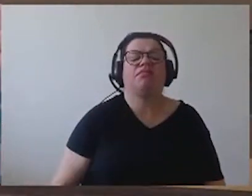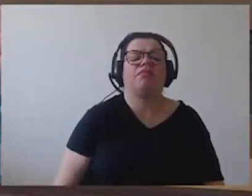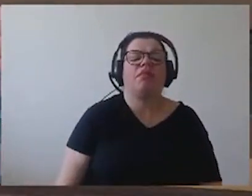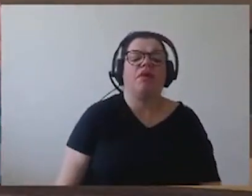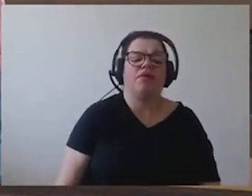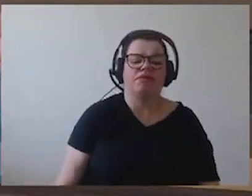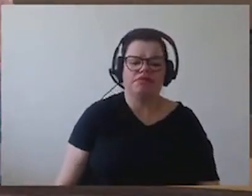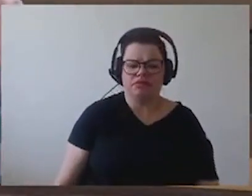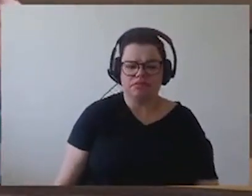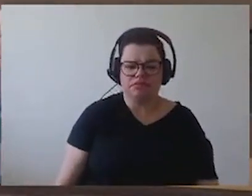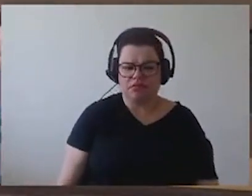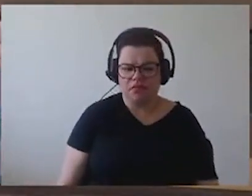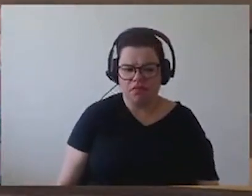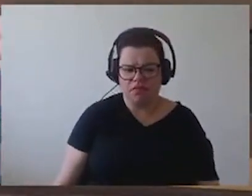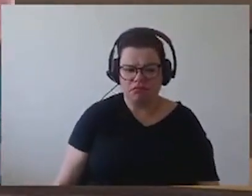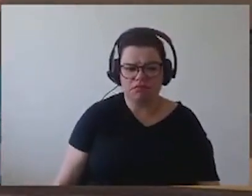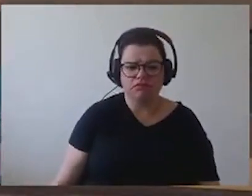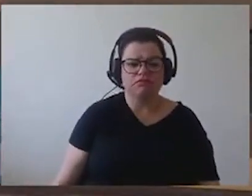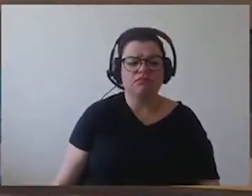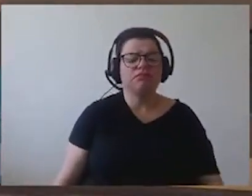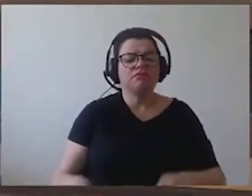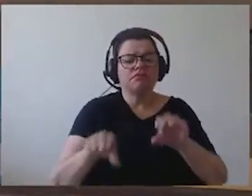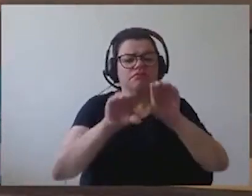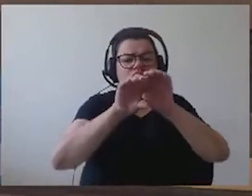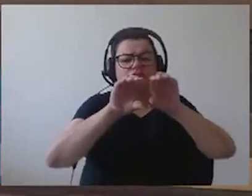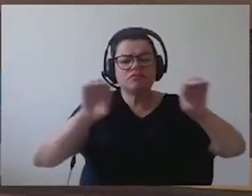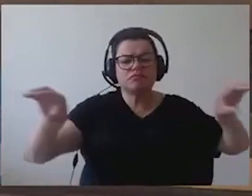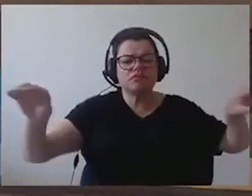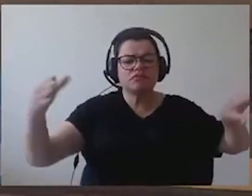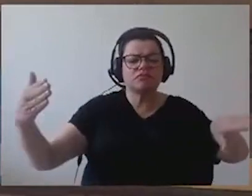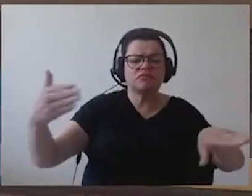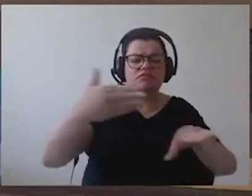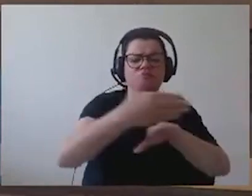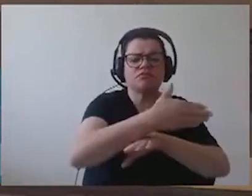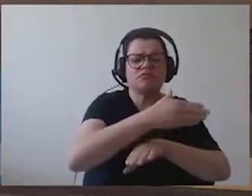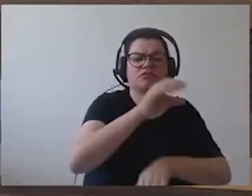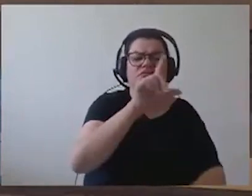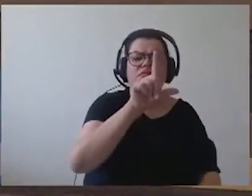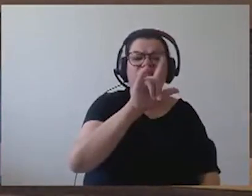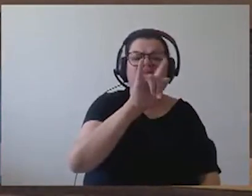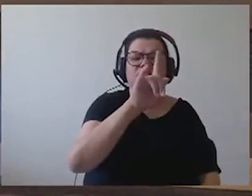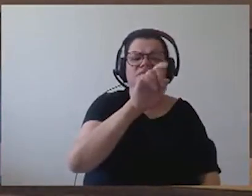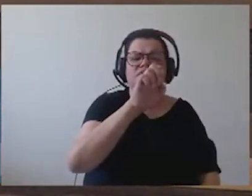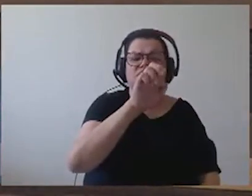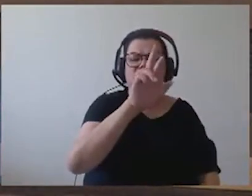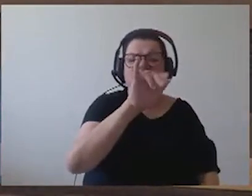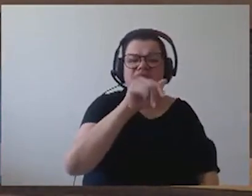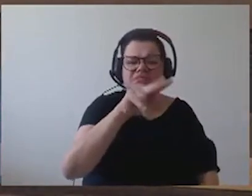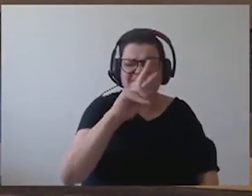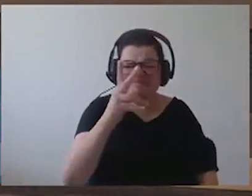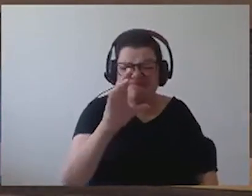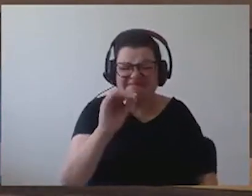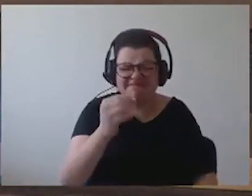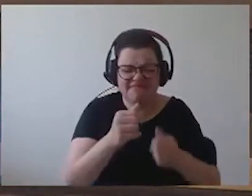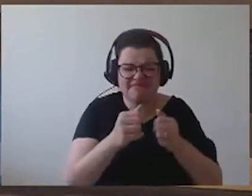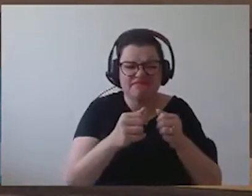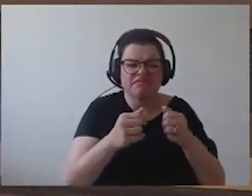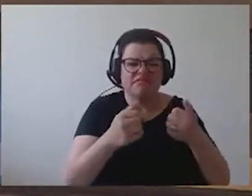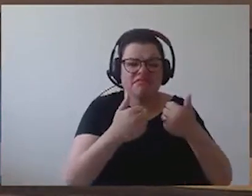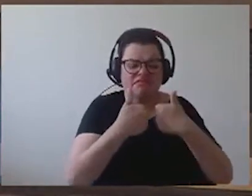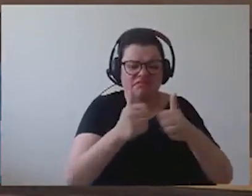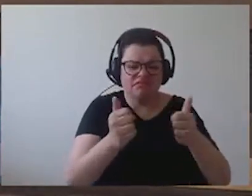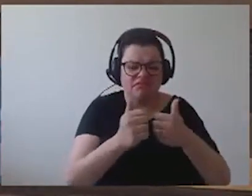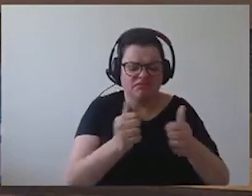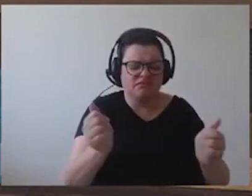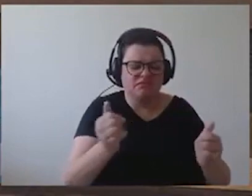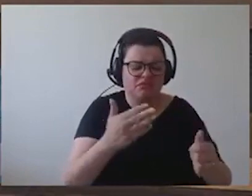Ligeirinho, que vai até o aeroporto, indo até o terminal do Auer e, dessa maneira, fazendo baldeação para chegar ao